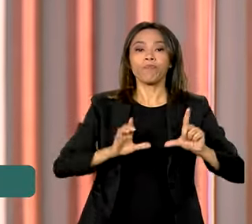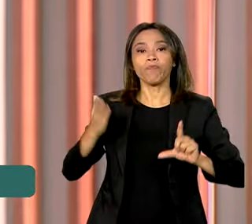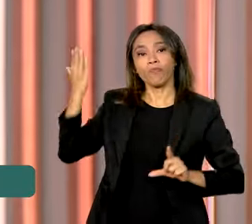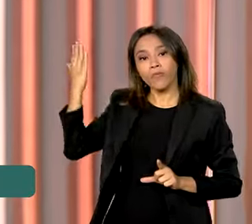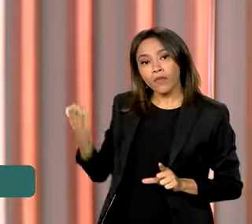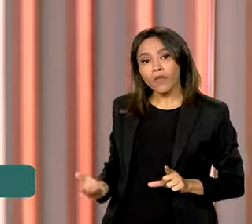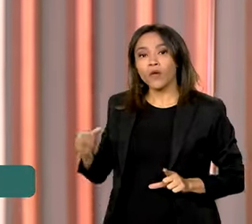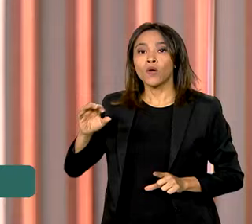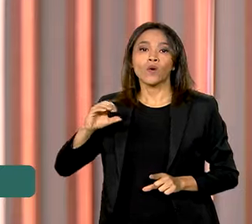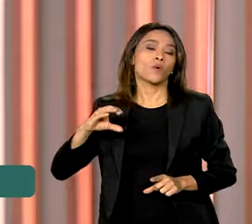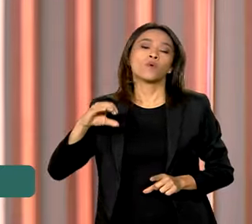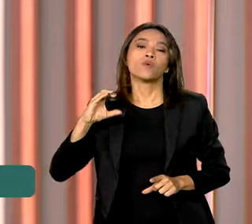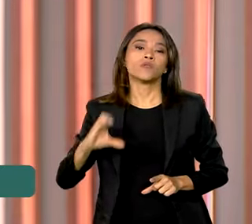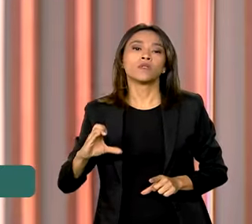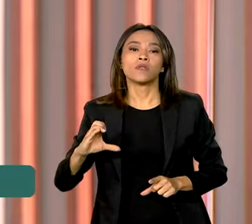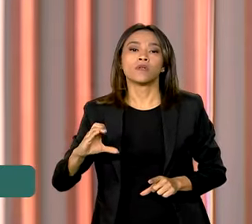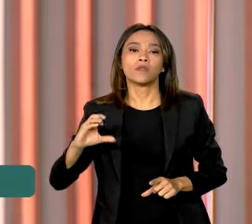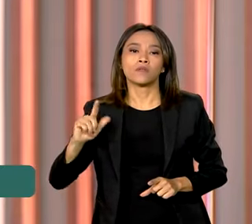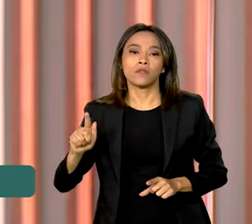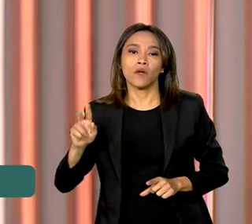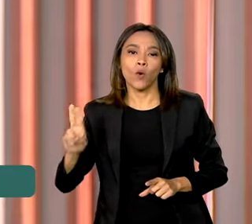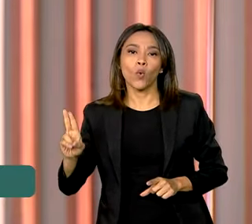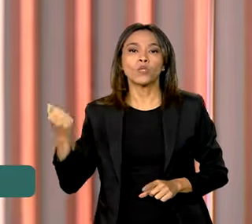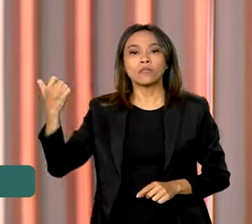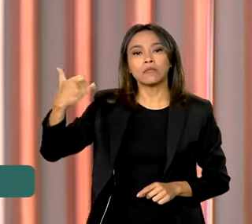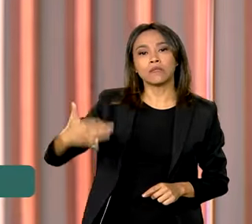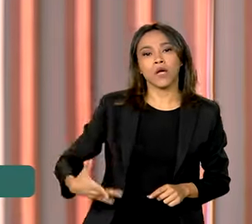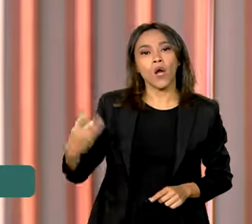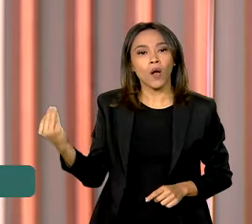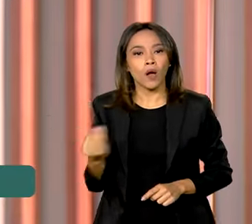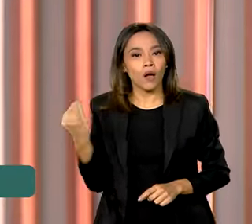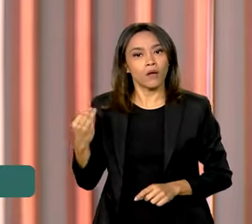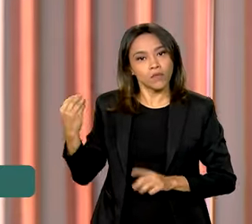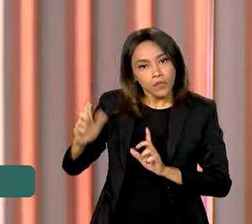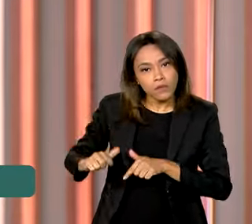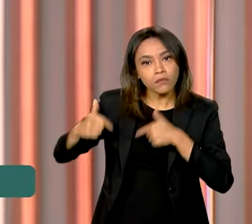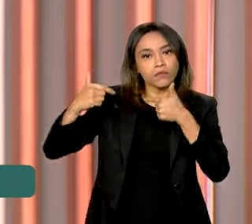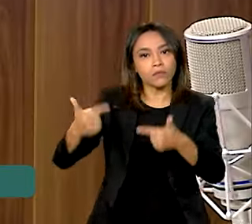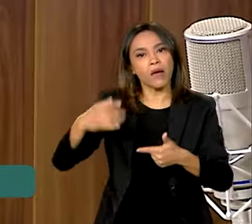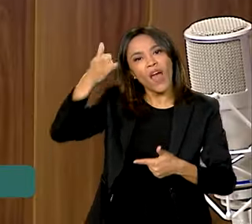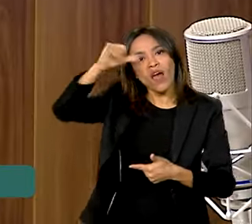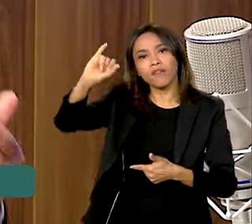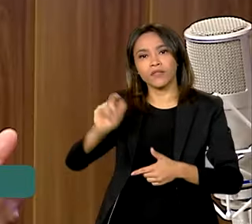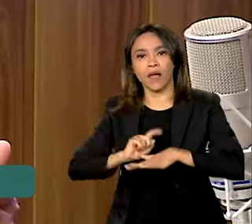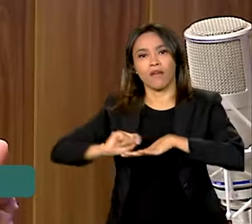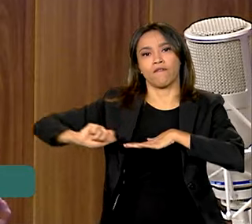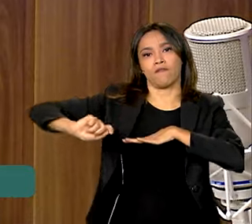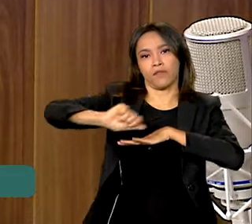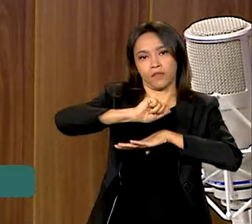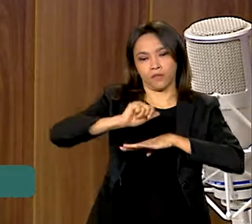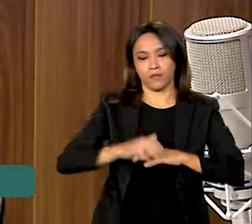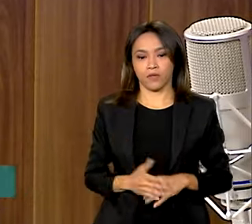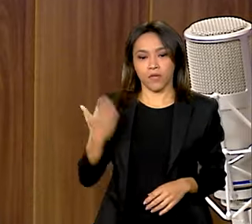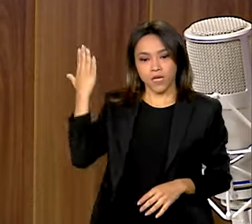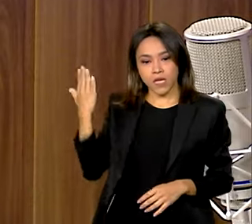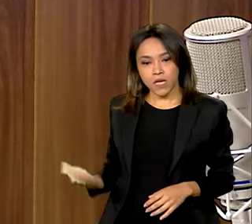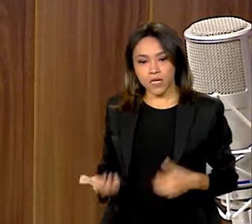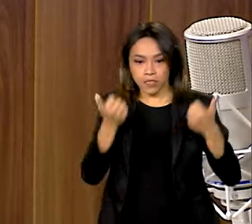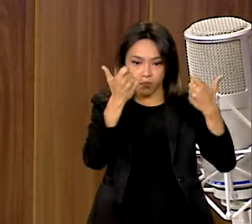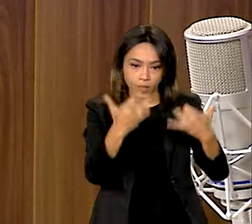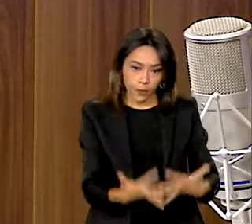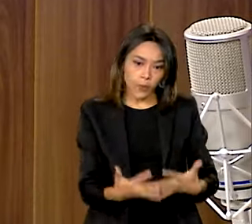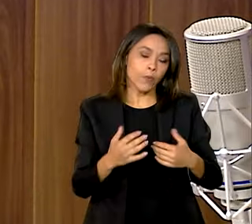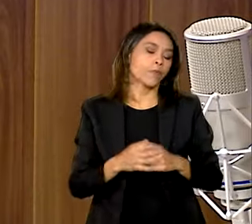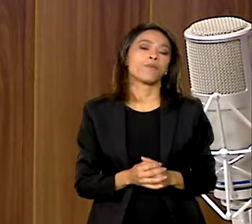detalhou como o governo federal tem agido para combater as notícias falsas. Nós identificamos que a forma tradicional